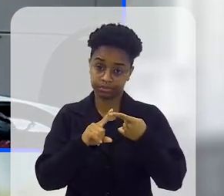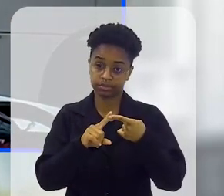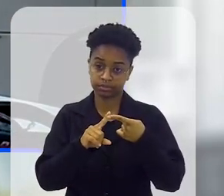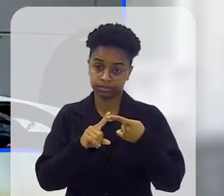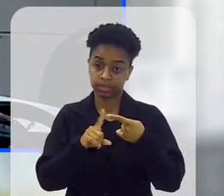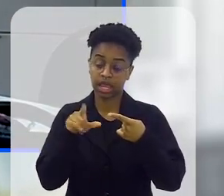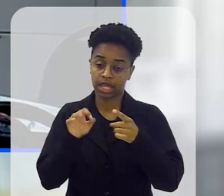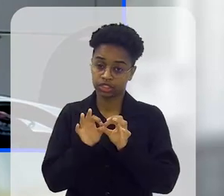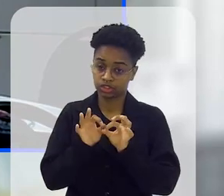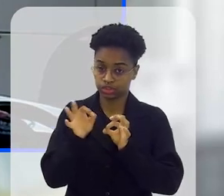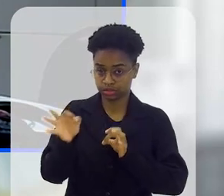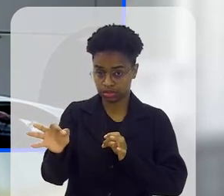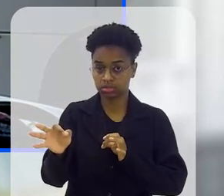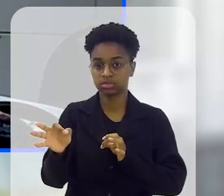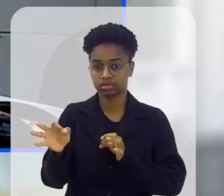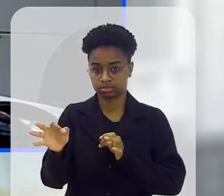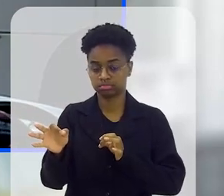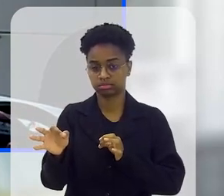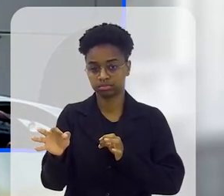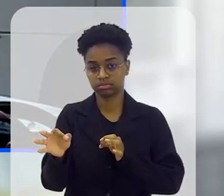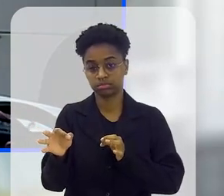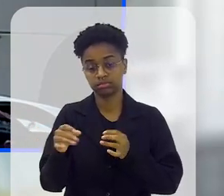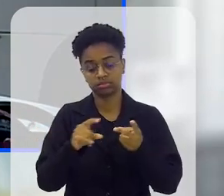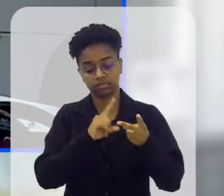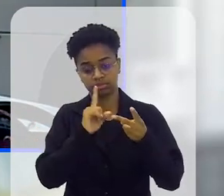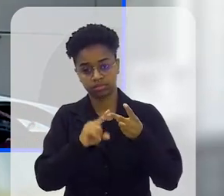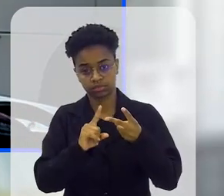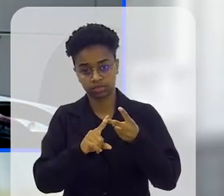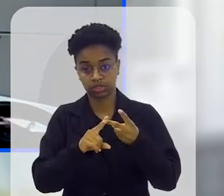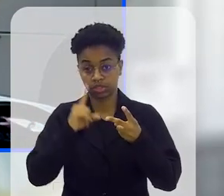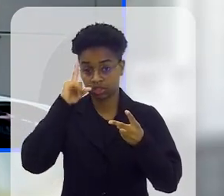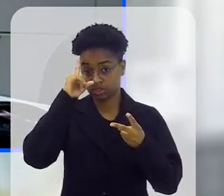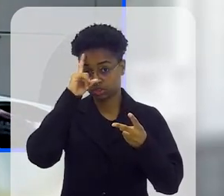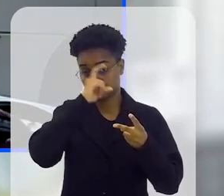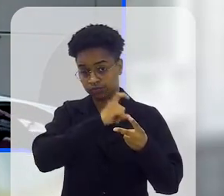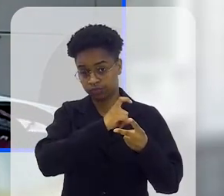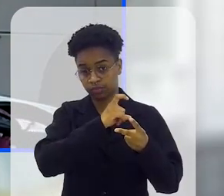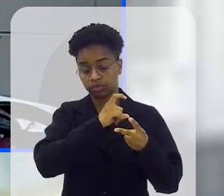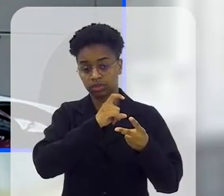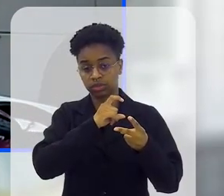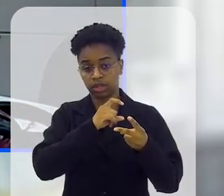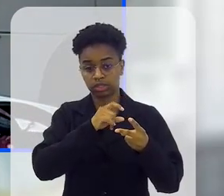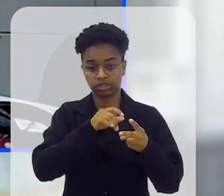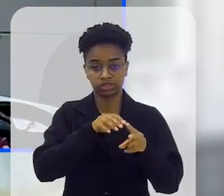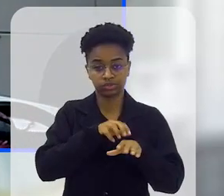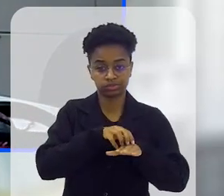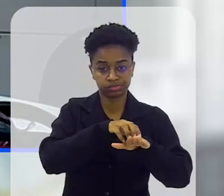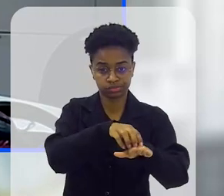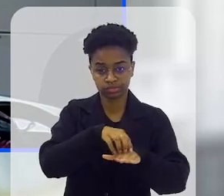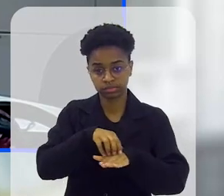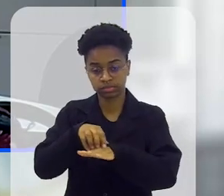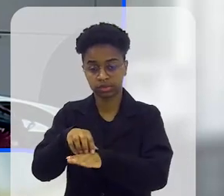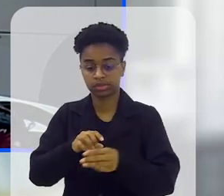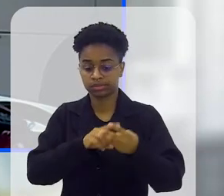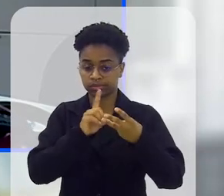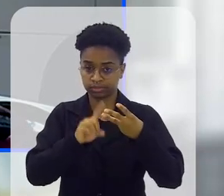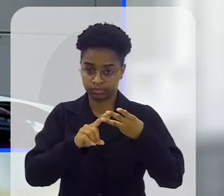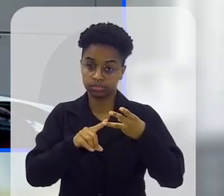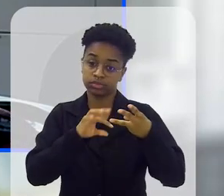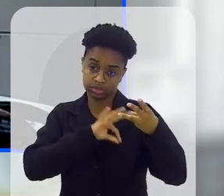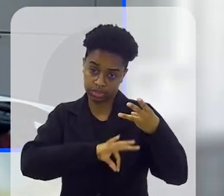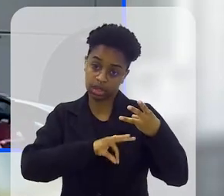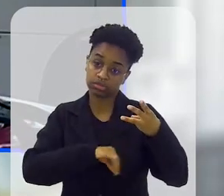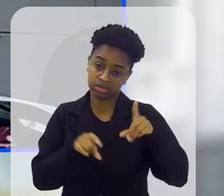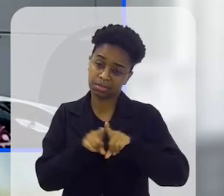Em primeiro lugar é a distância da criança, a segunda, a dificuldade de locomoção, a cidade